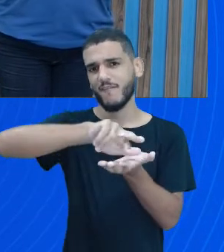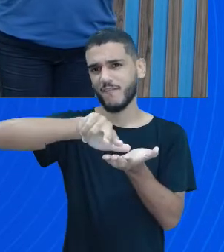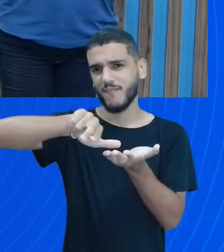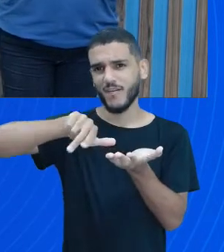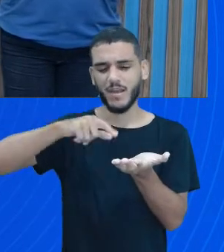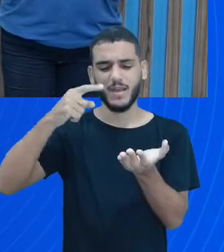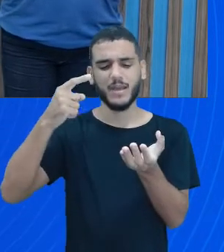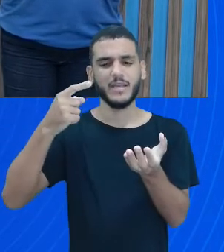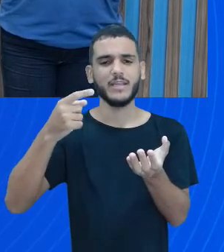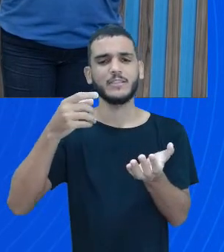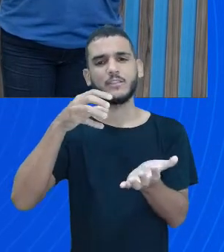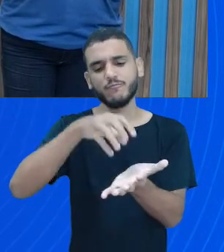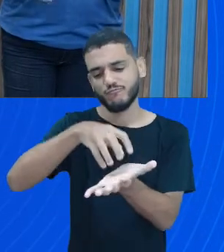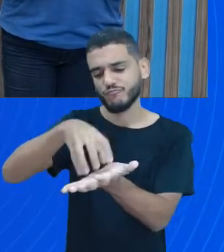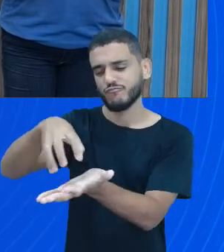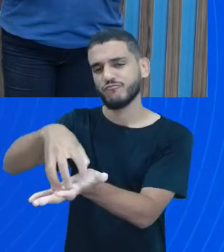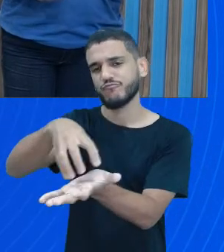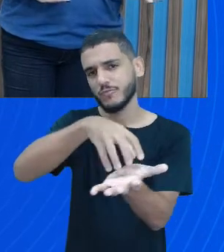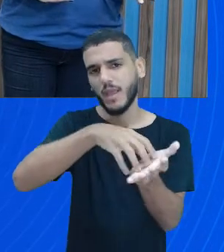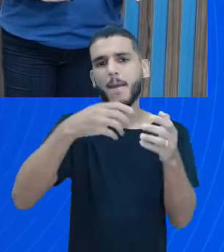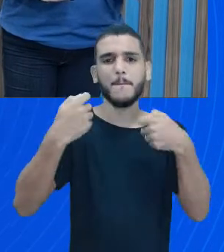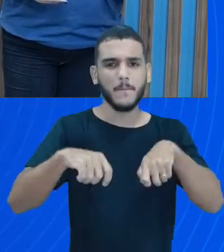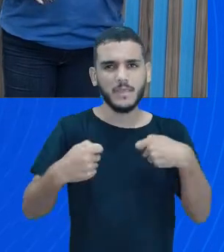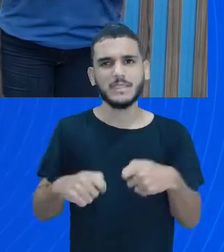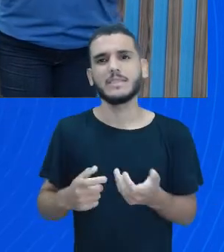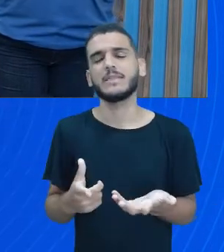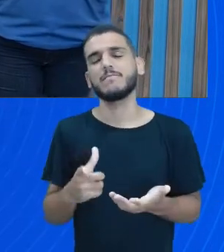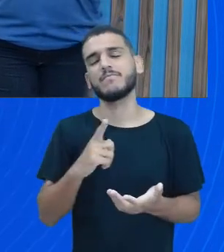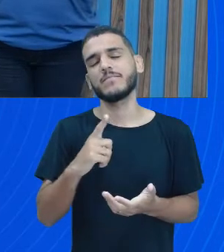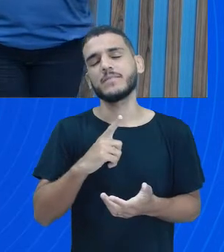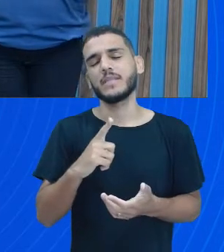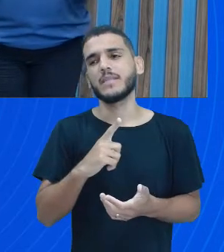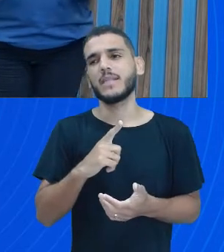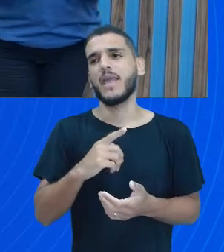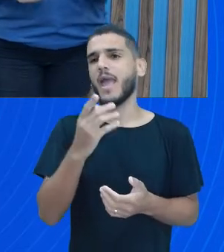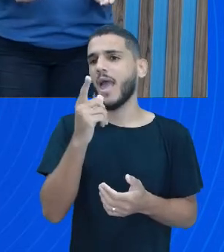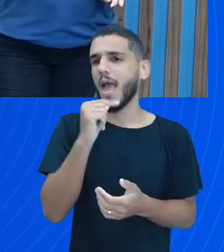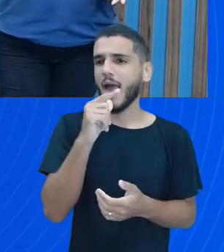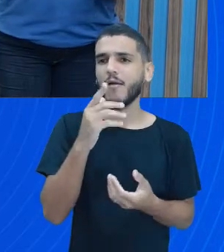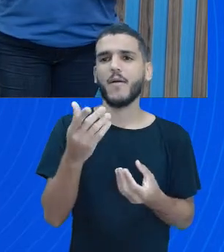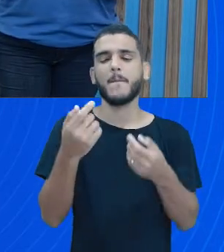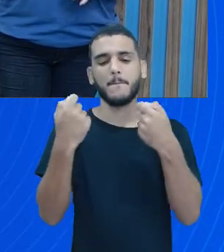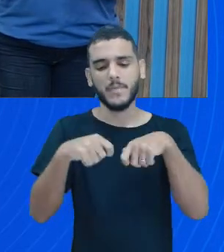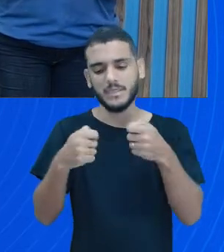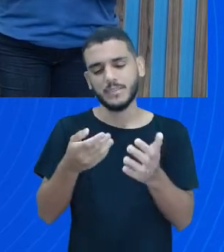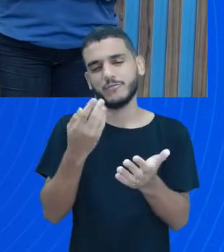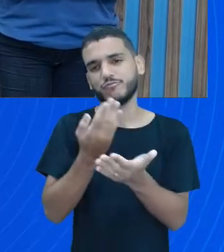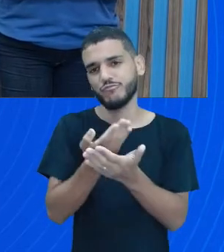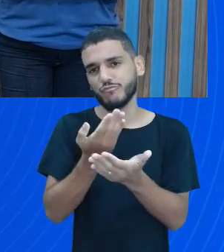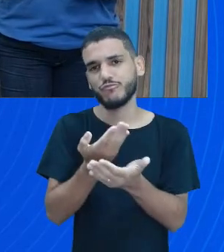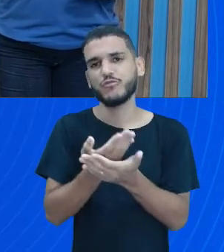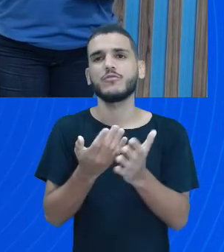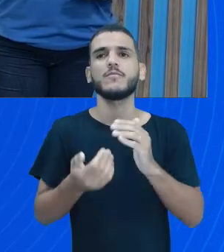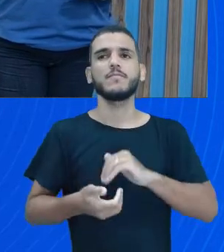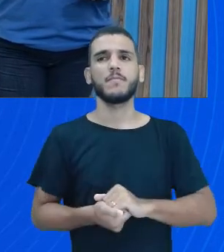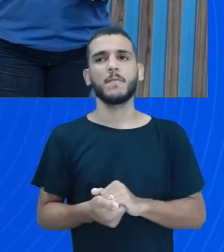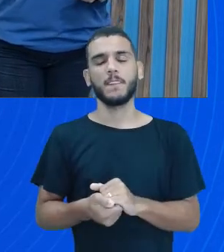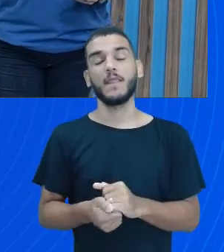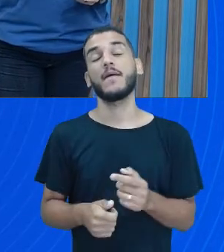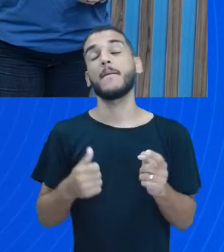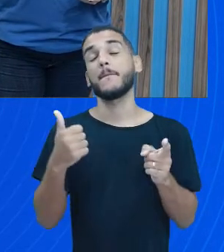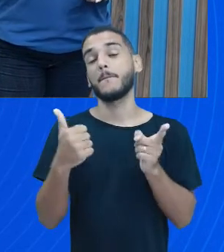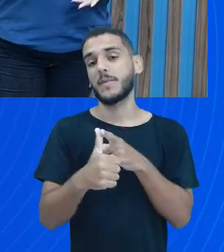receba esse abastecimento, tem todo um estudo, né? Então, quais são os critérios? Qual